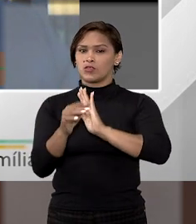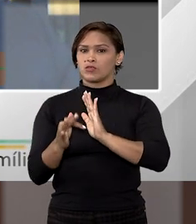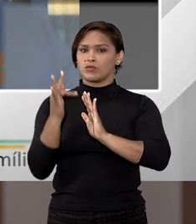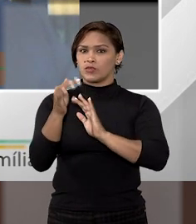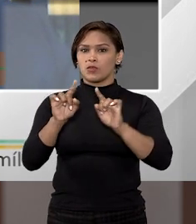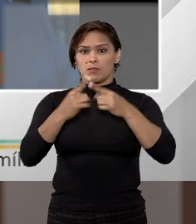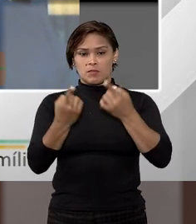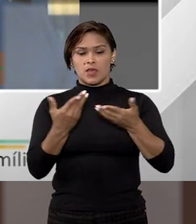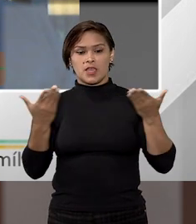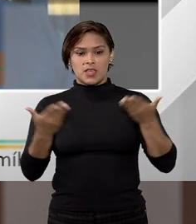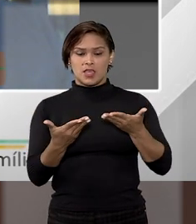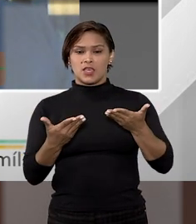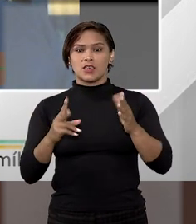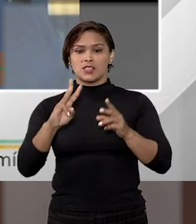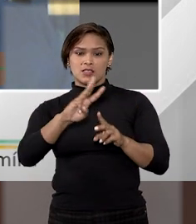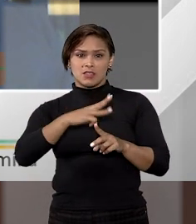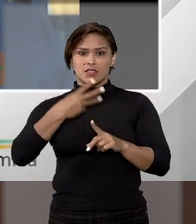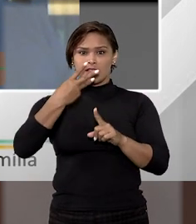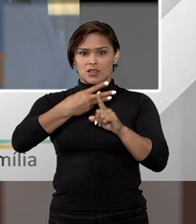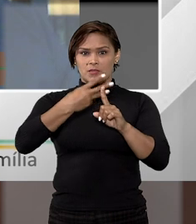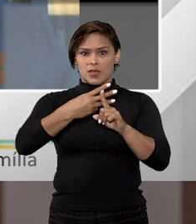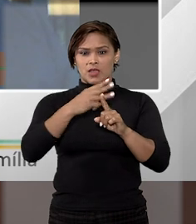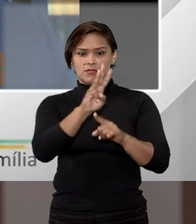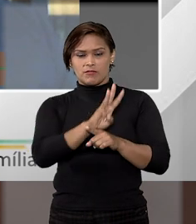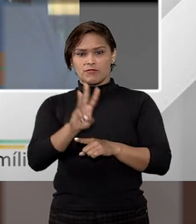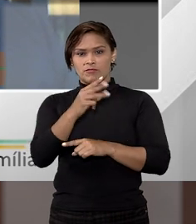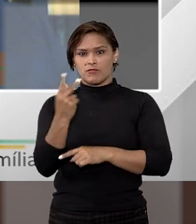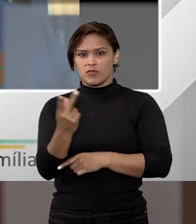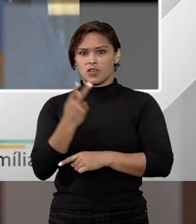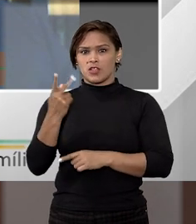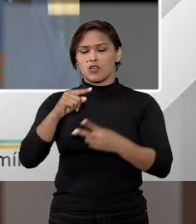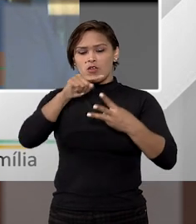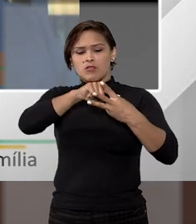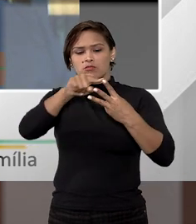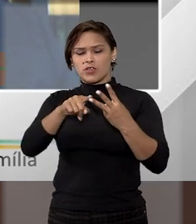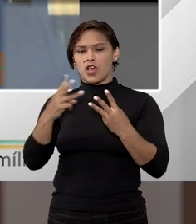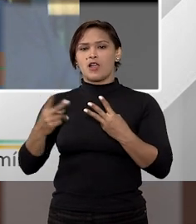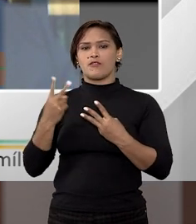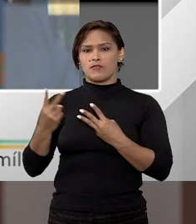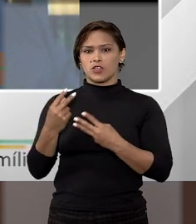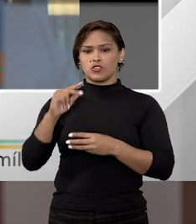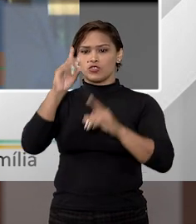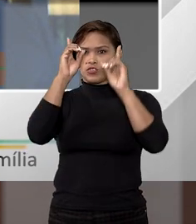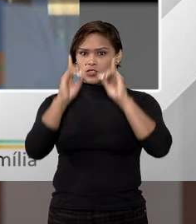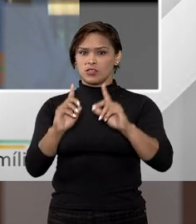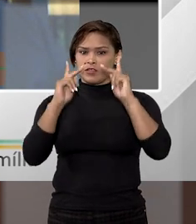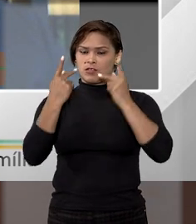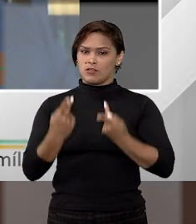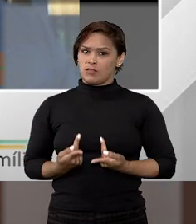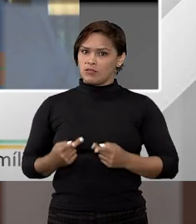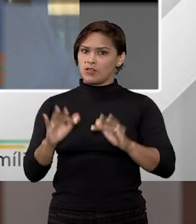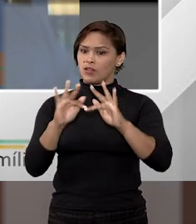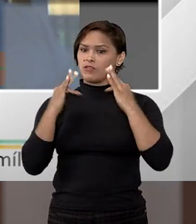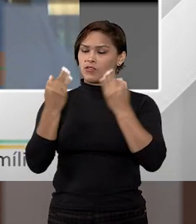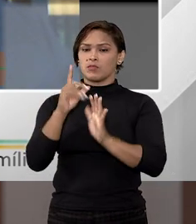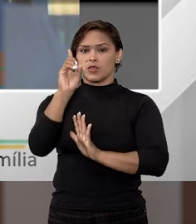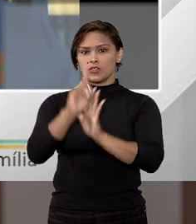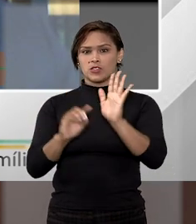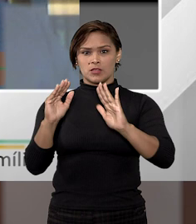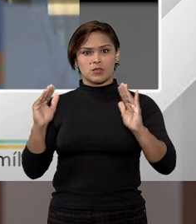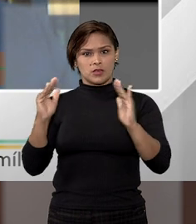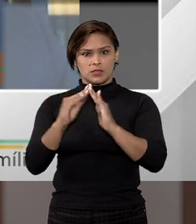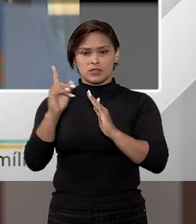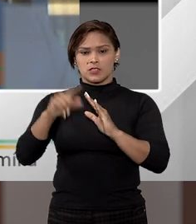para frente. Mas, então, é esse tripé valorativo, podemos dizer assim, dignidade da pessoa humana, família e direito à moradia,